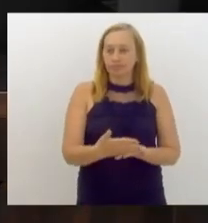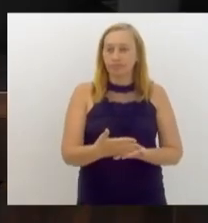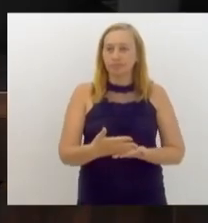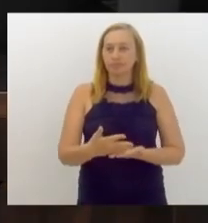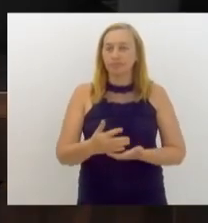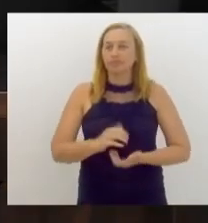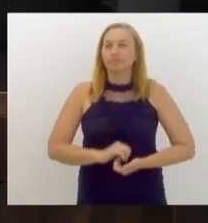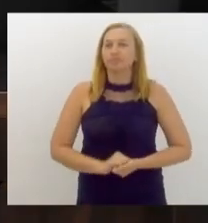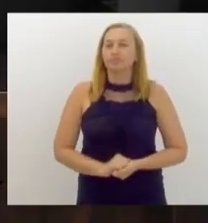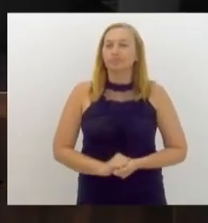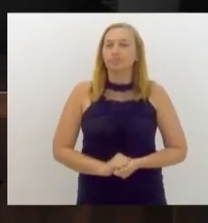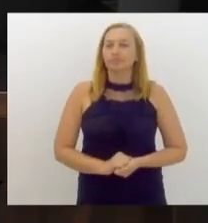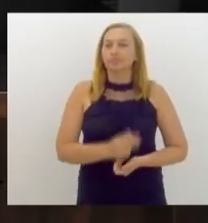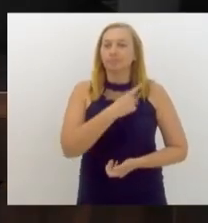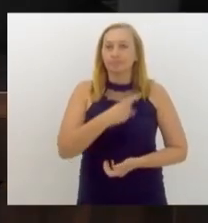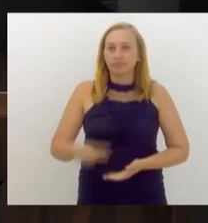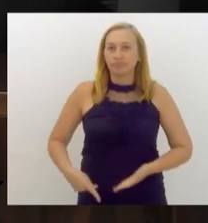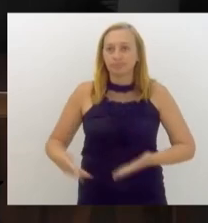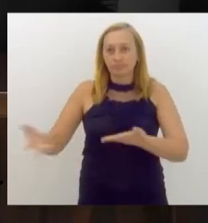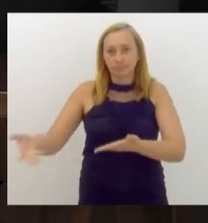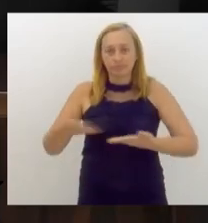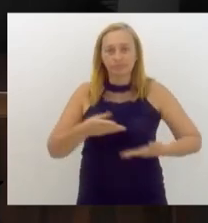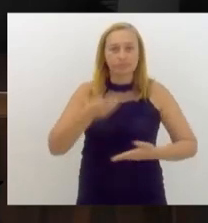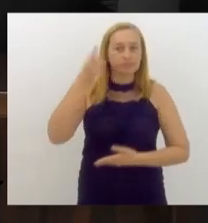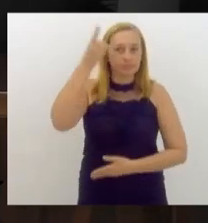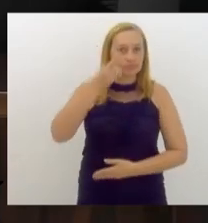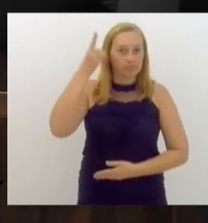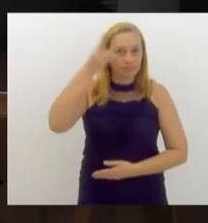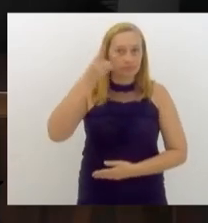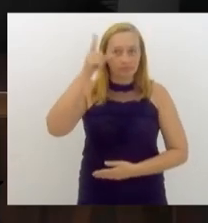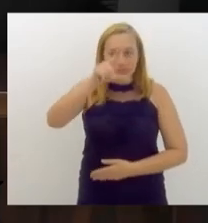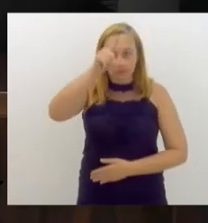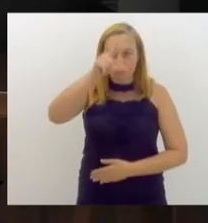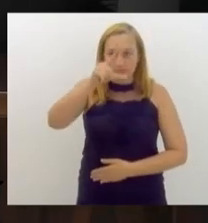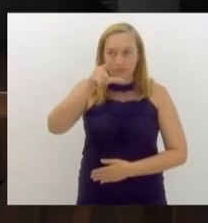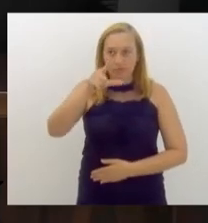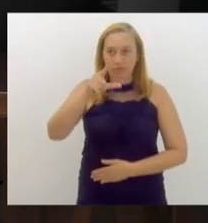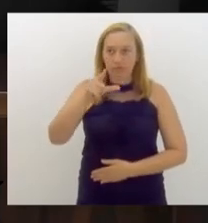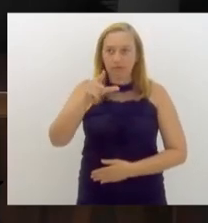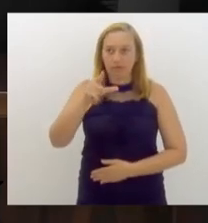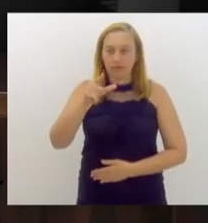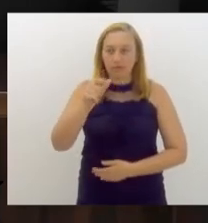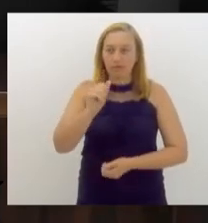sessão. A presidência convida o senhor deputado Luiz Paulo... Não.